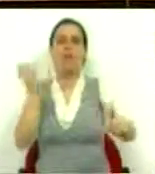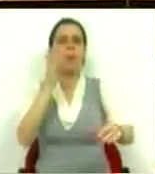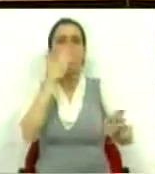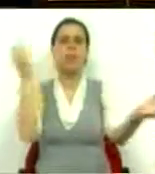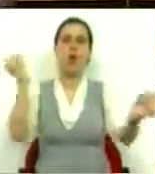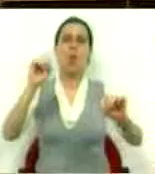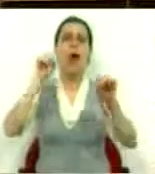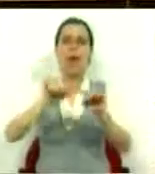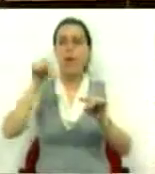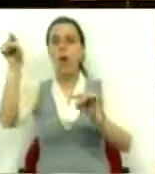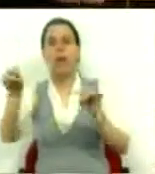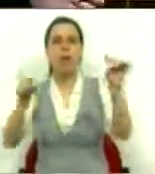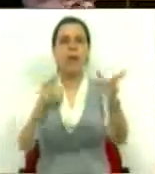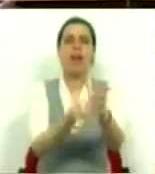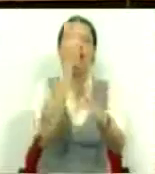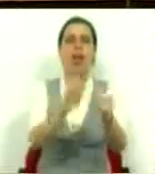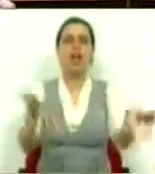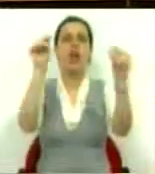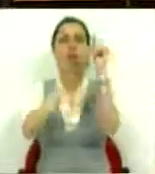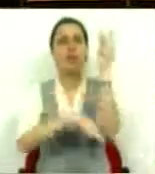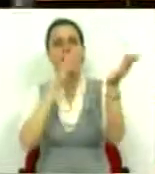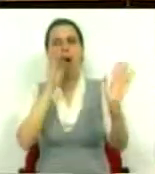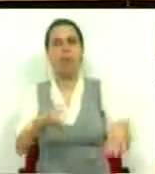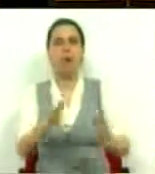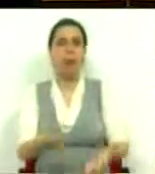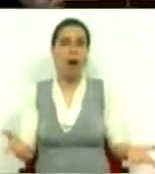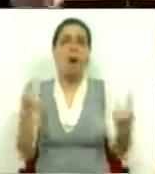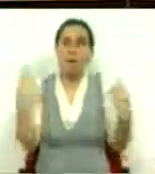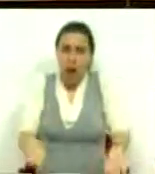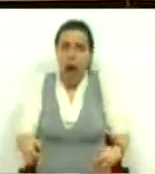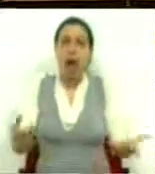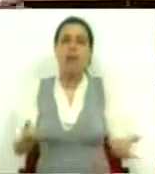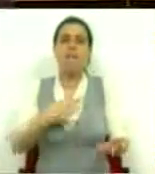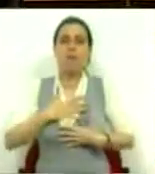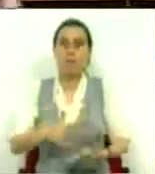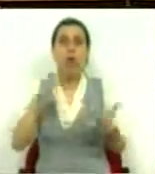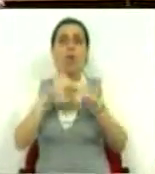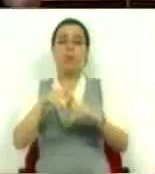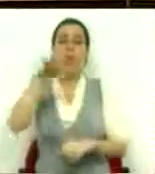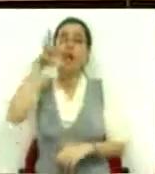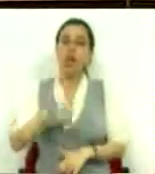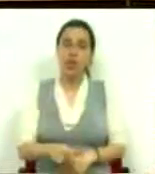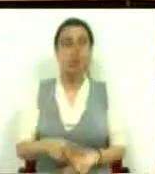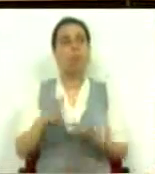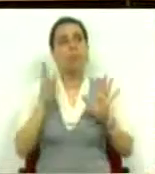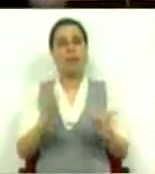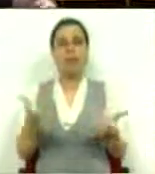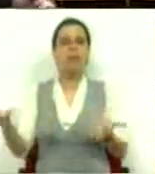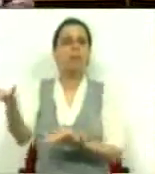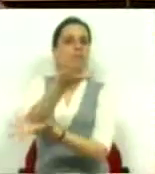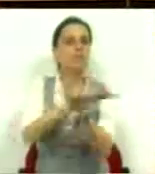houvesse, aqui ou além, necessidade de criar novas freguesias, como é evidente, há. Que há um problema em Lisboa, que se tem que